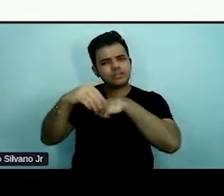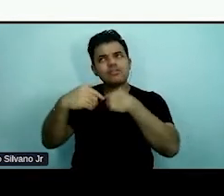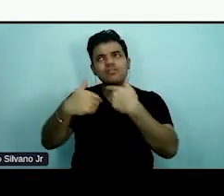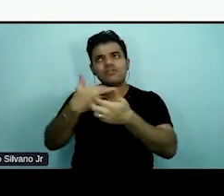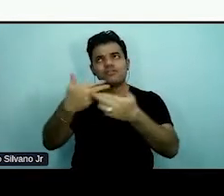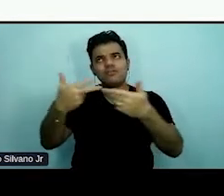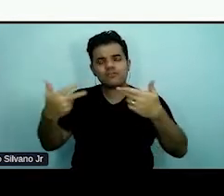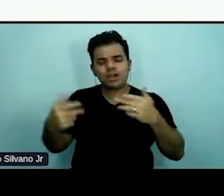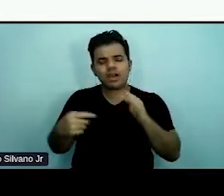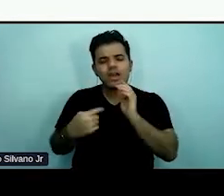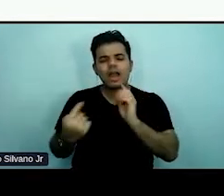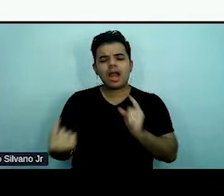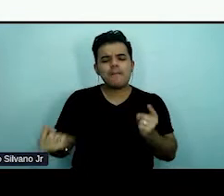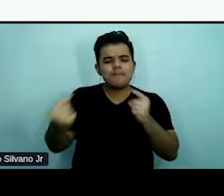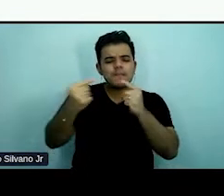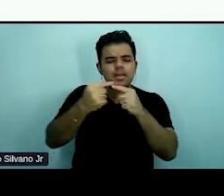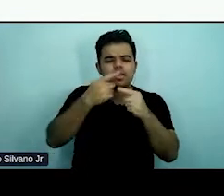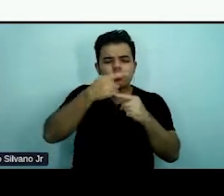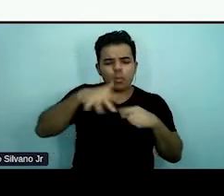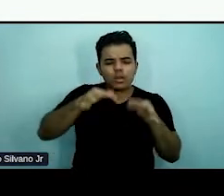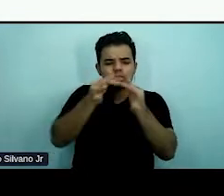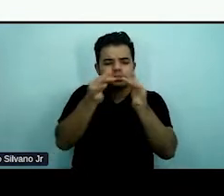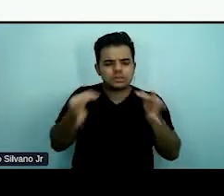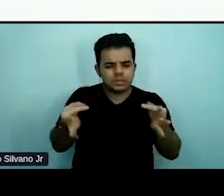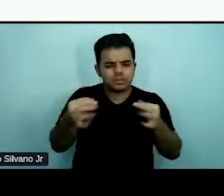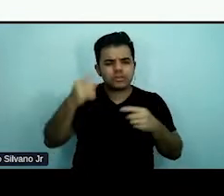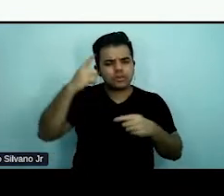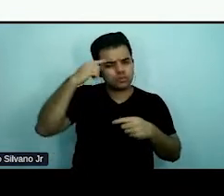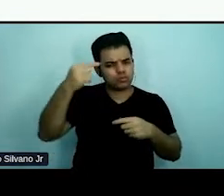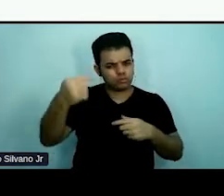aplicar a linguagem simples no nosso dia a dia.